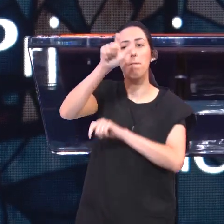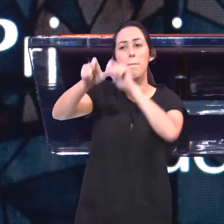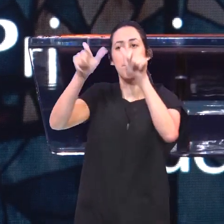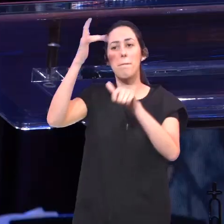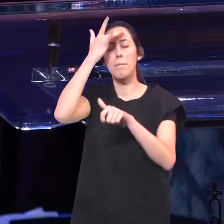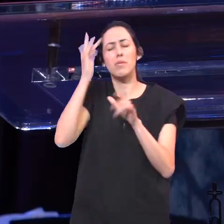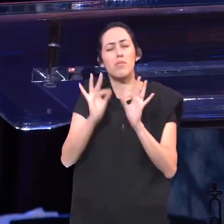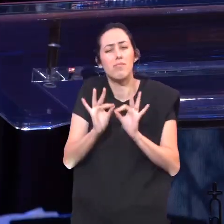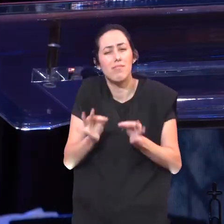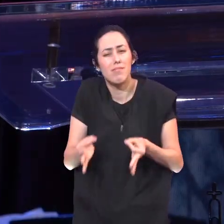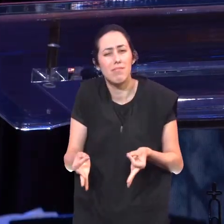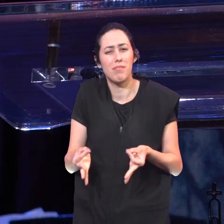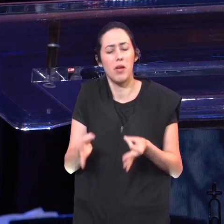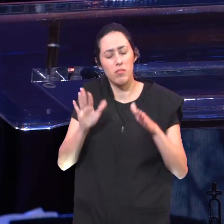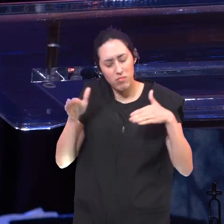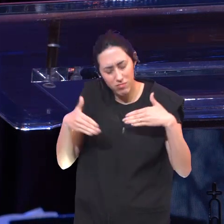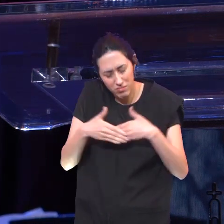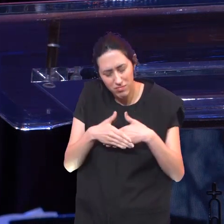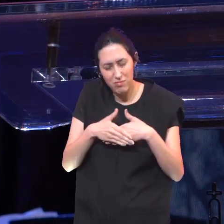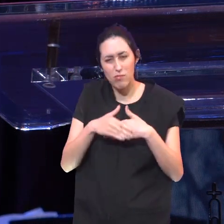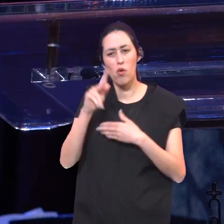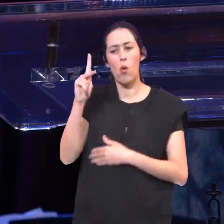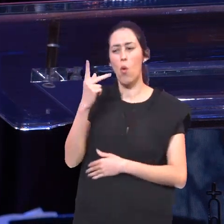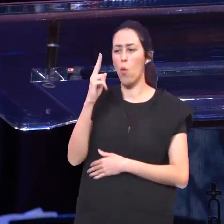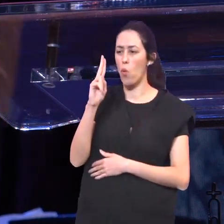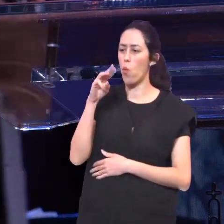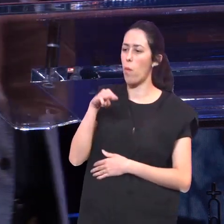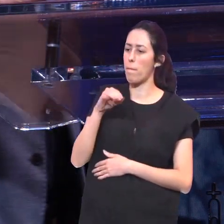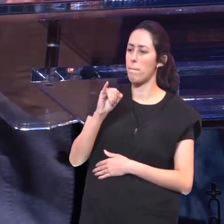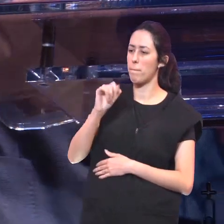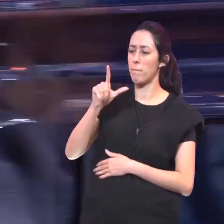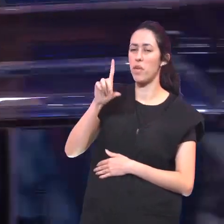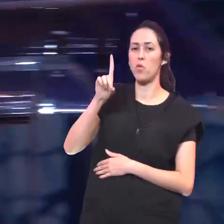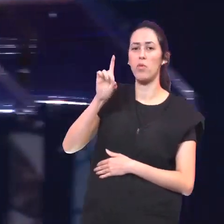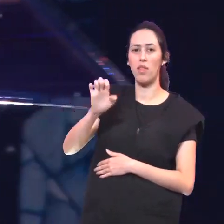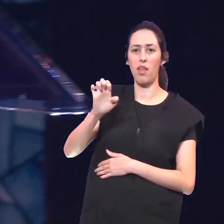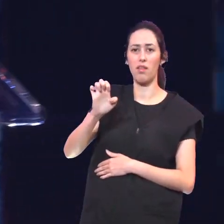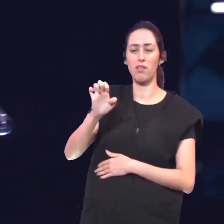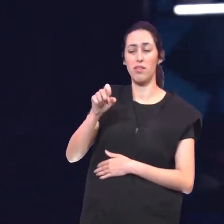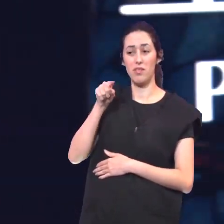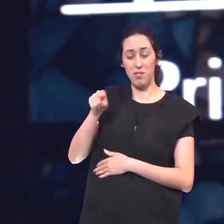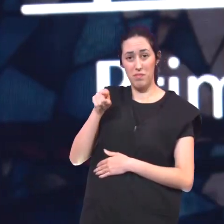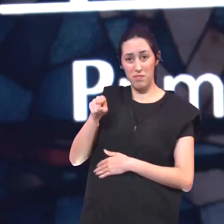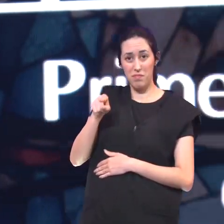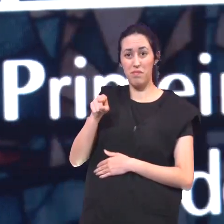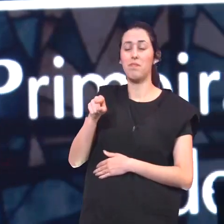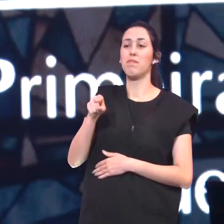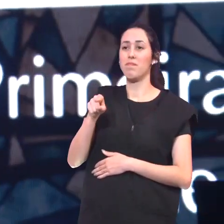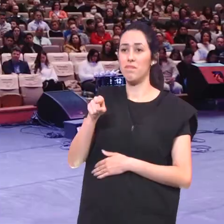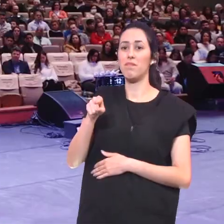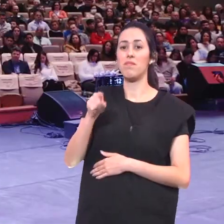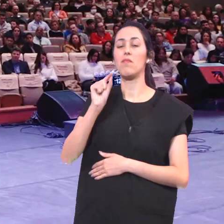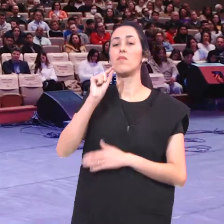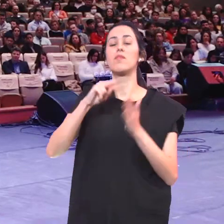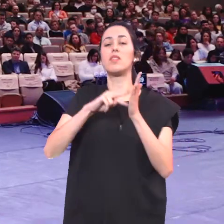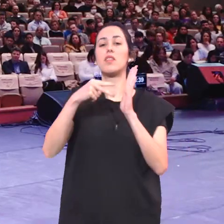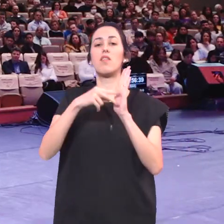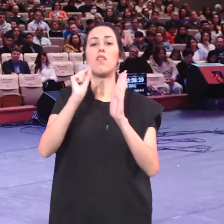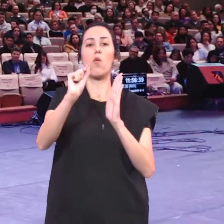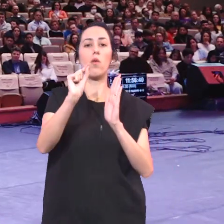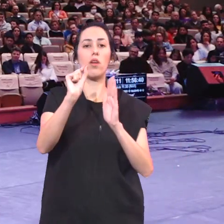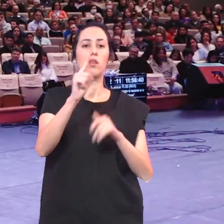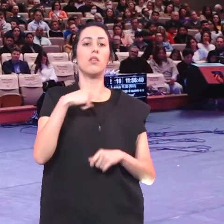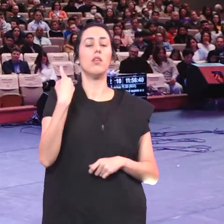São os humildes A humildade É desejar Desesperadamente